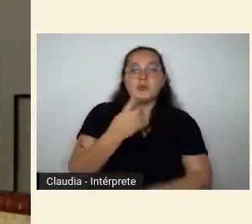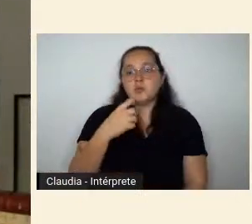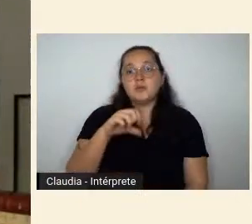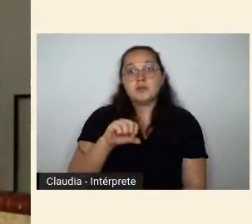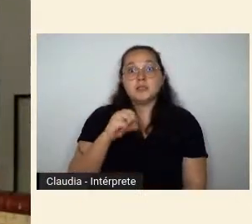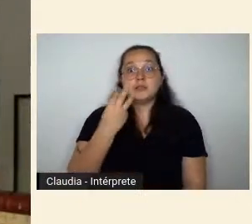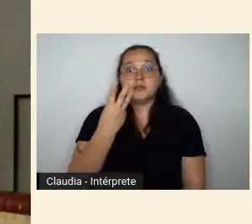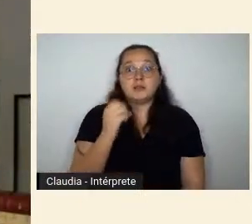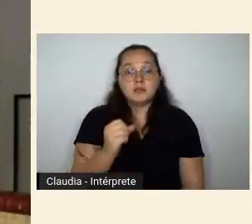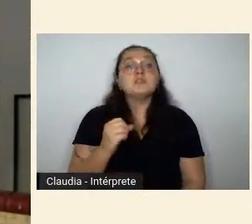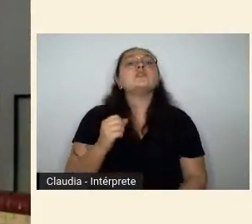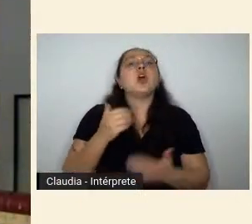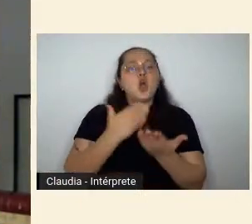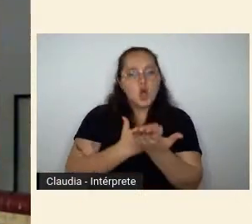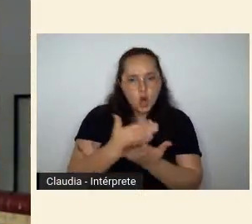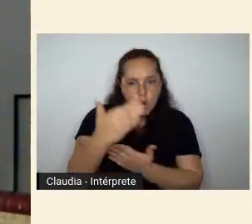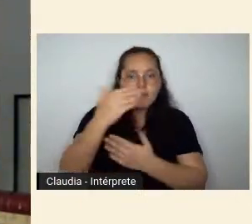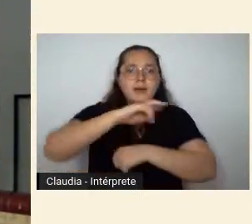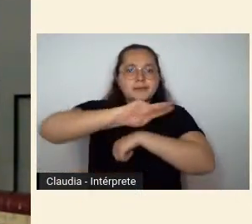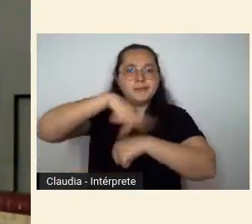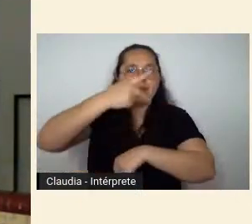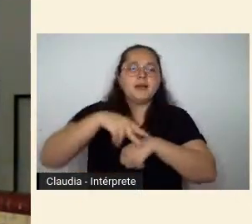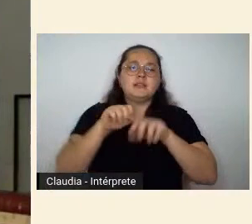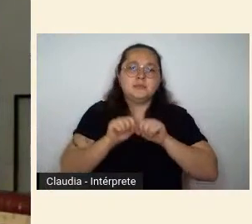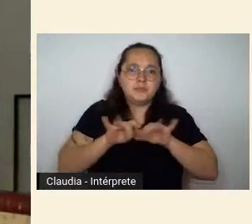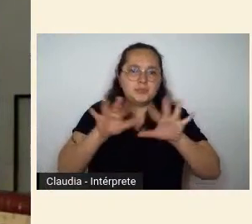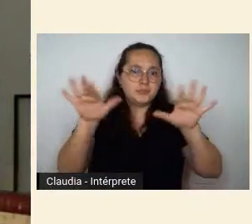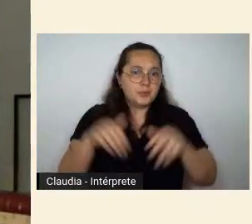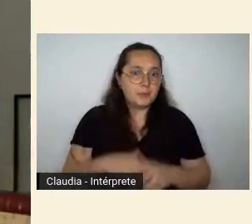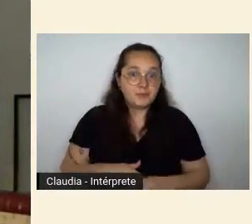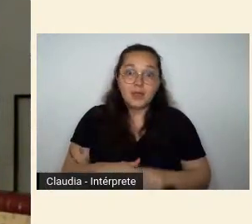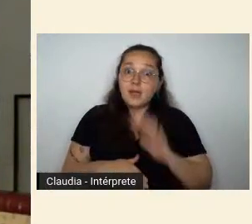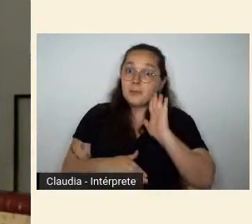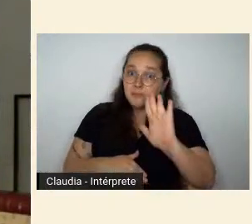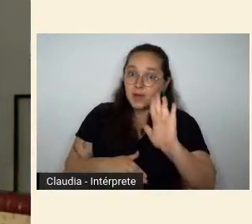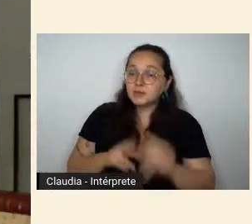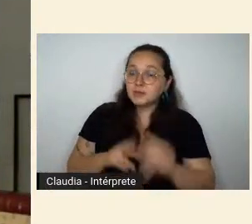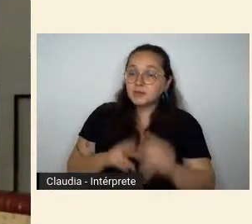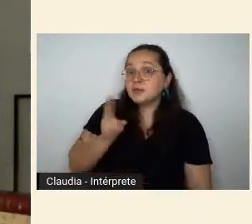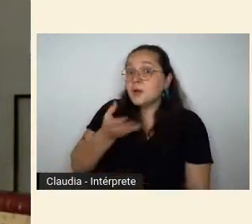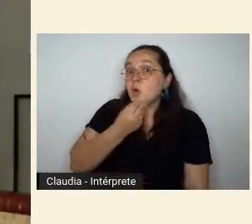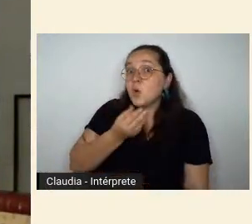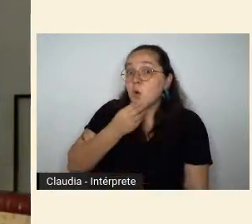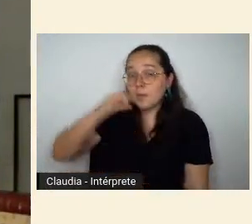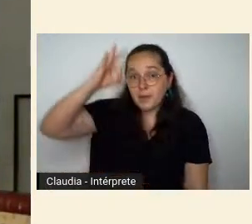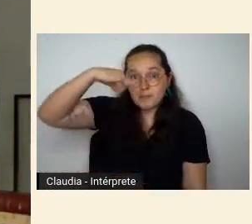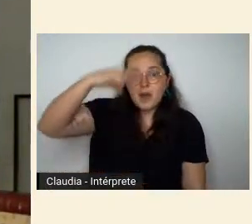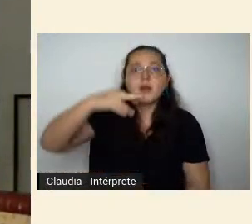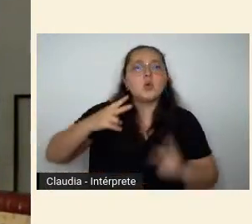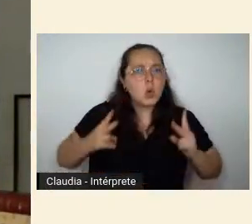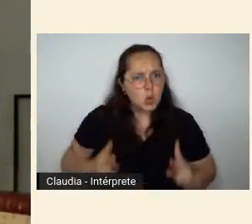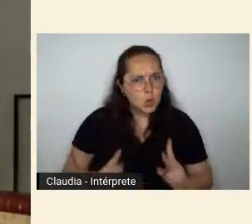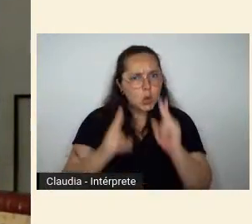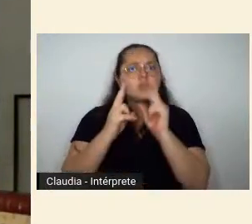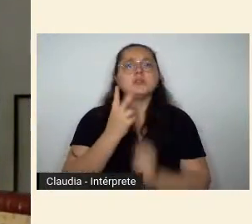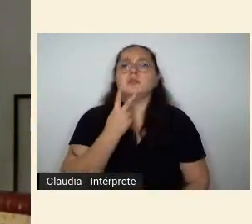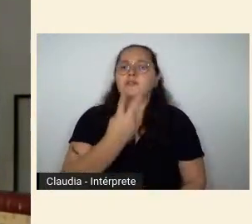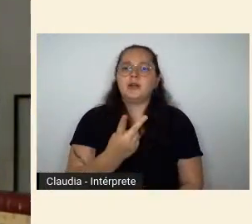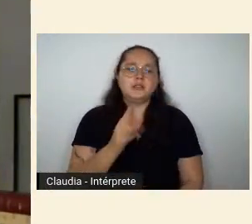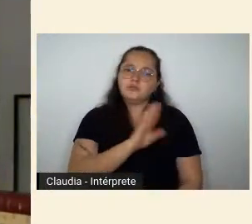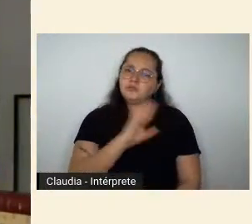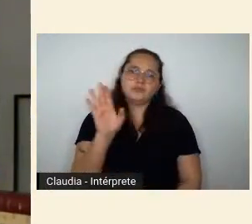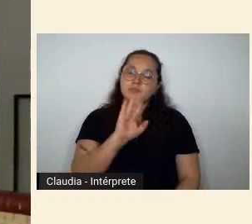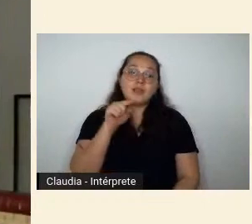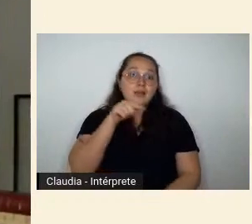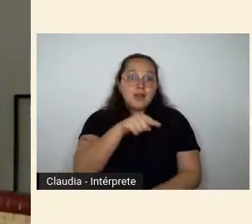reafirma o caráter universal do modernismo confirmando seu papel de atualização das artes brasileiras e o colocando como